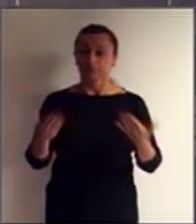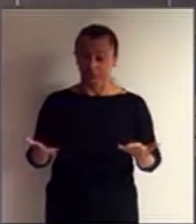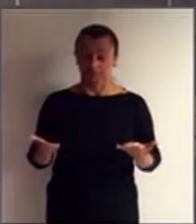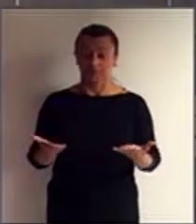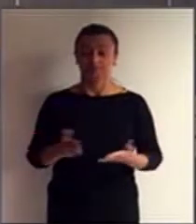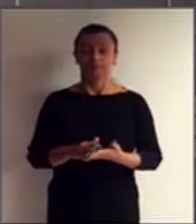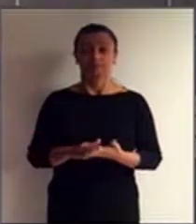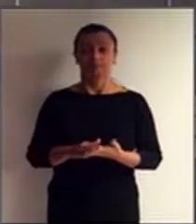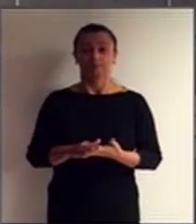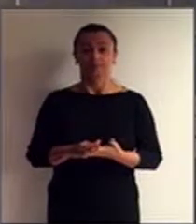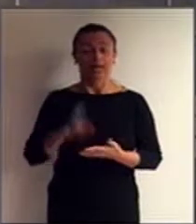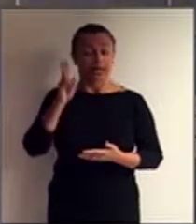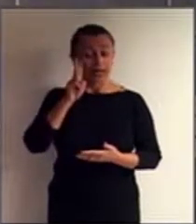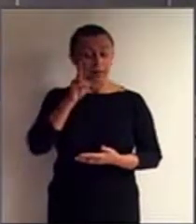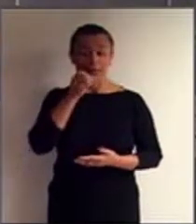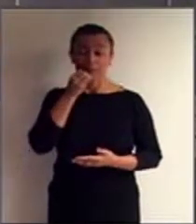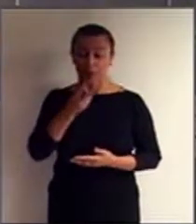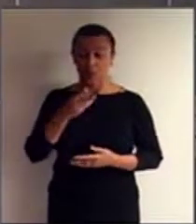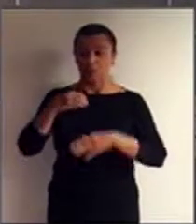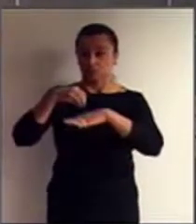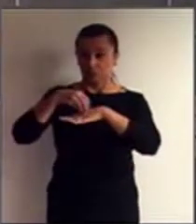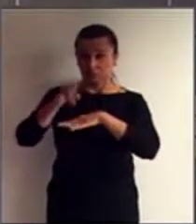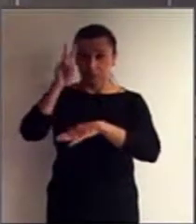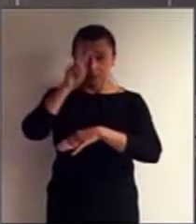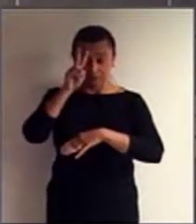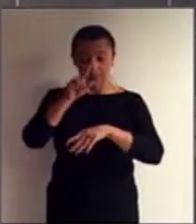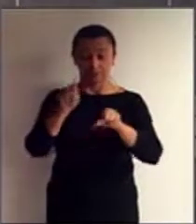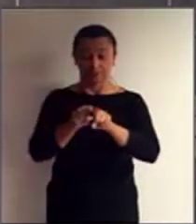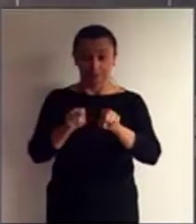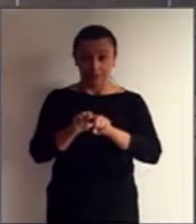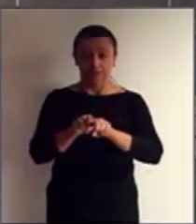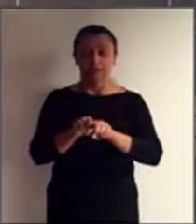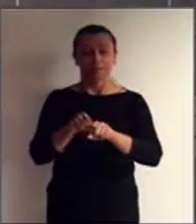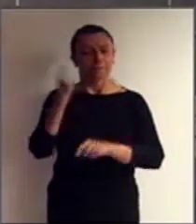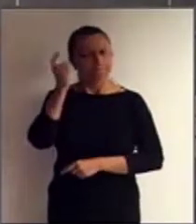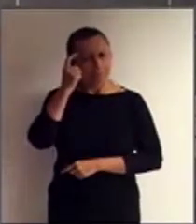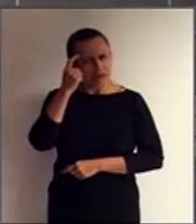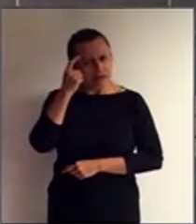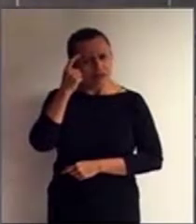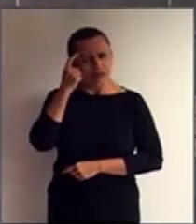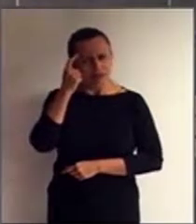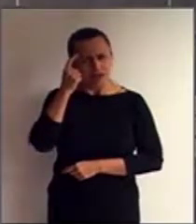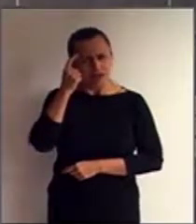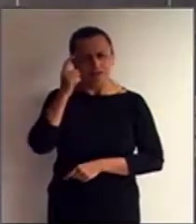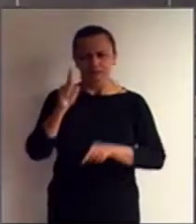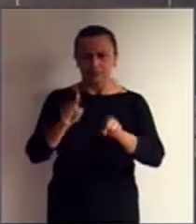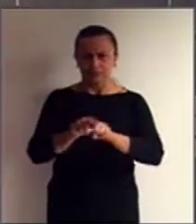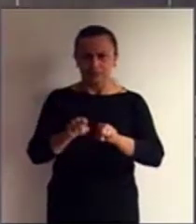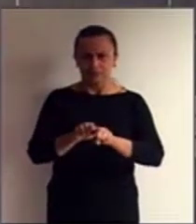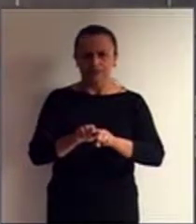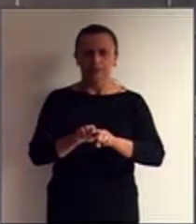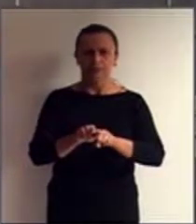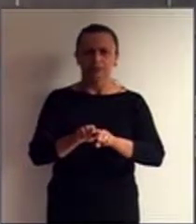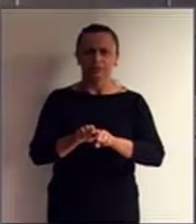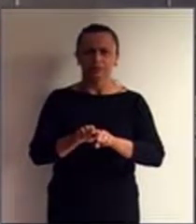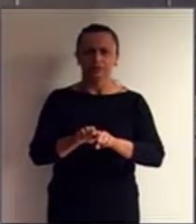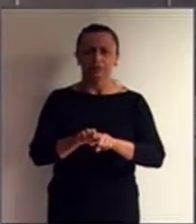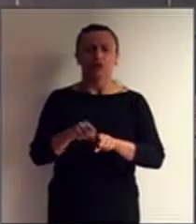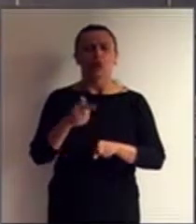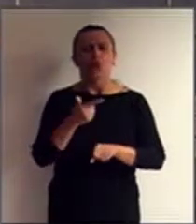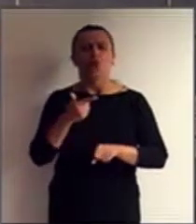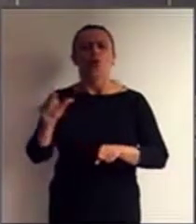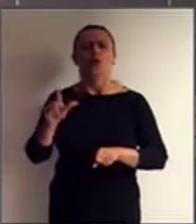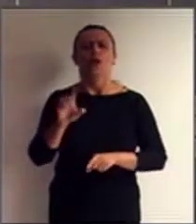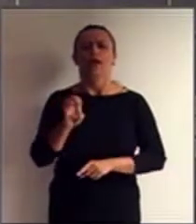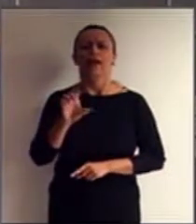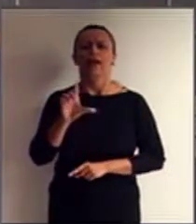se diga também, é bom que se reflita também num outro elemento